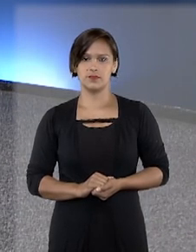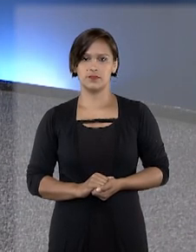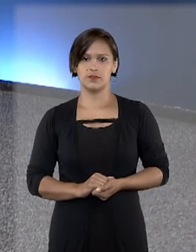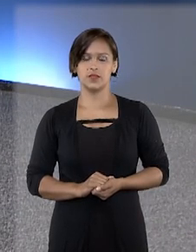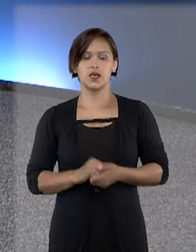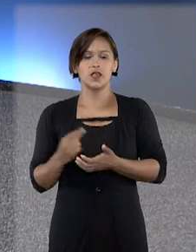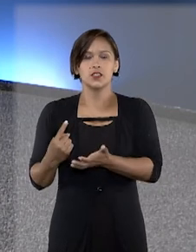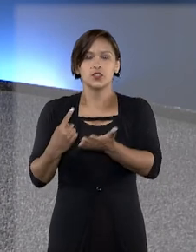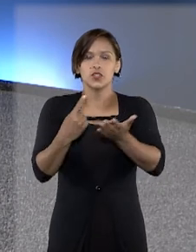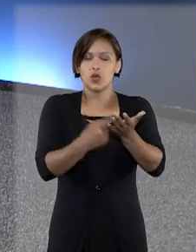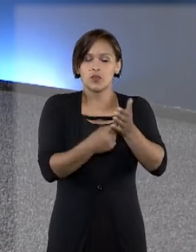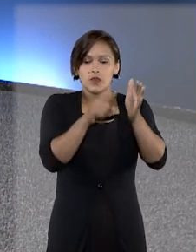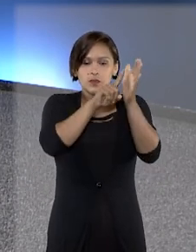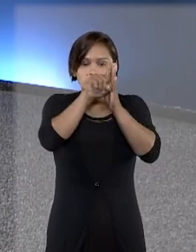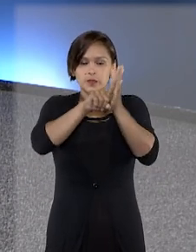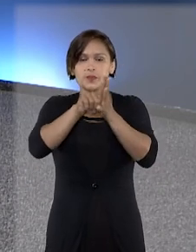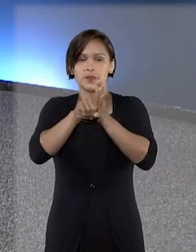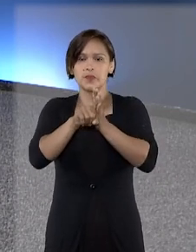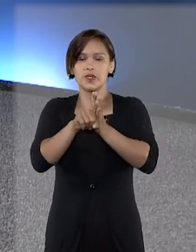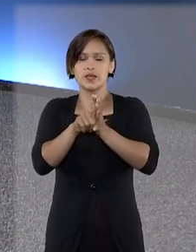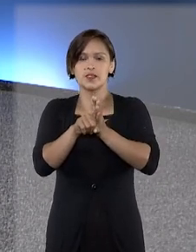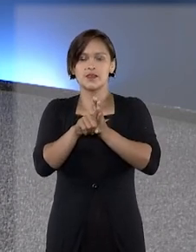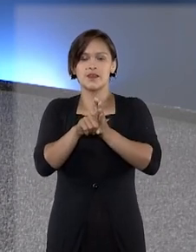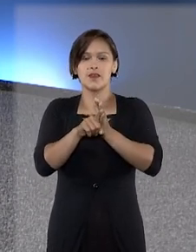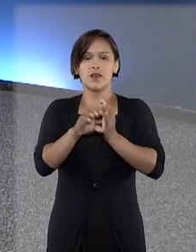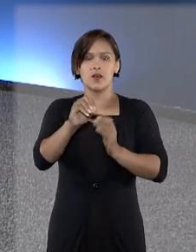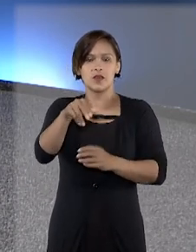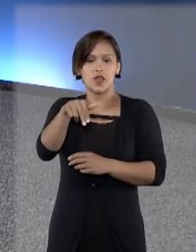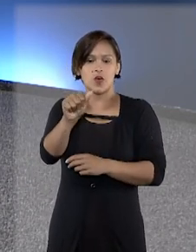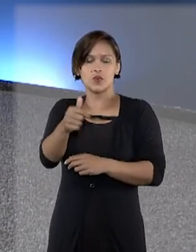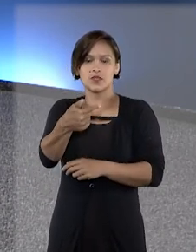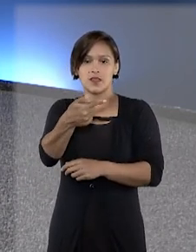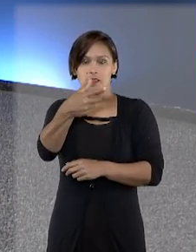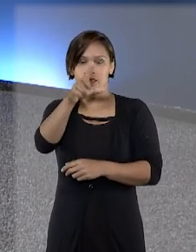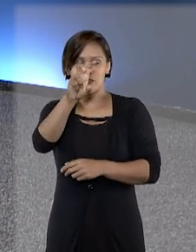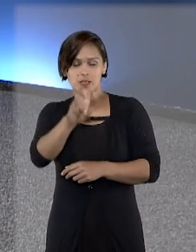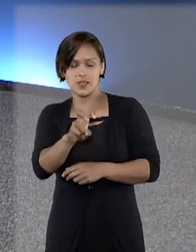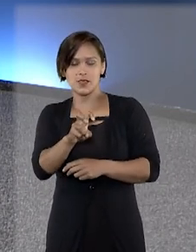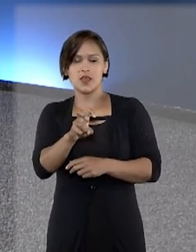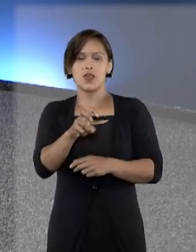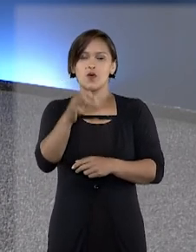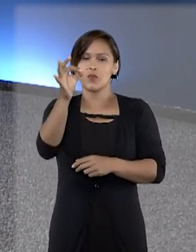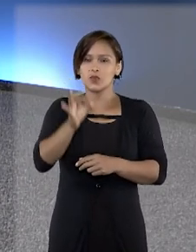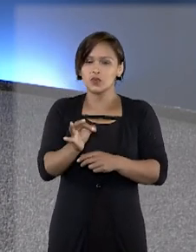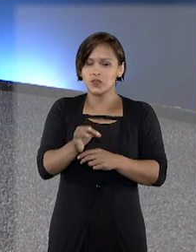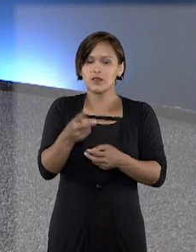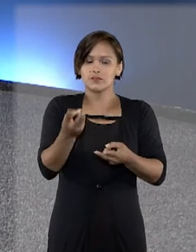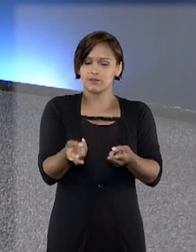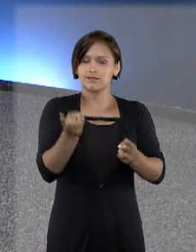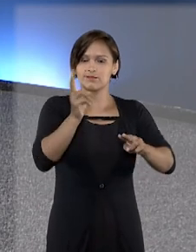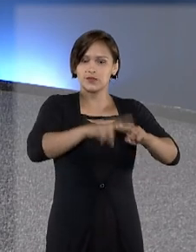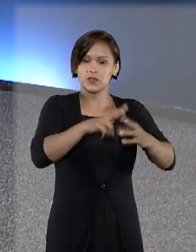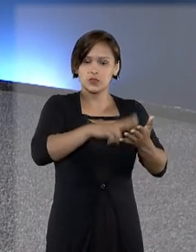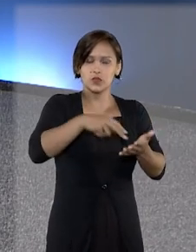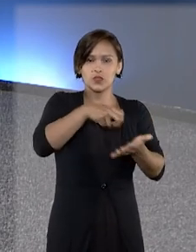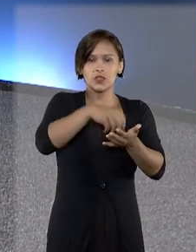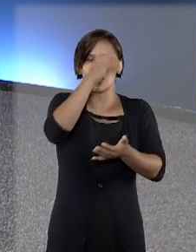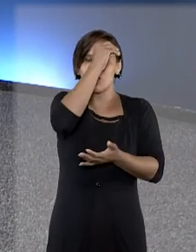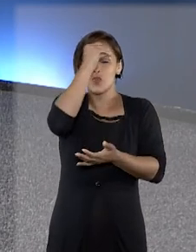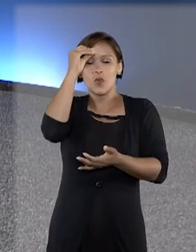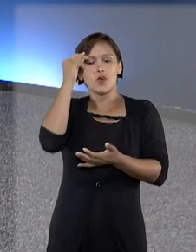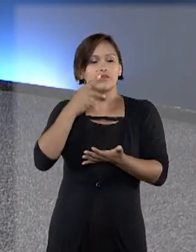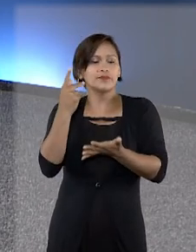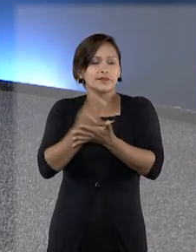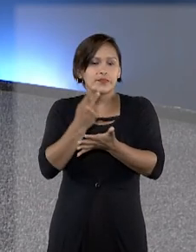De acordo com pesquisa feita pela ONG, 75% das condenações de inocentes são por